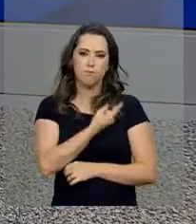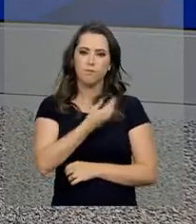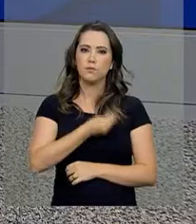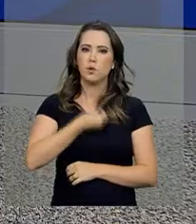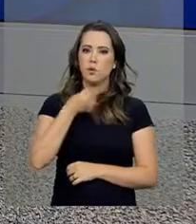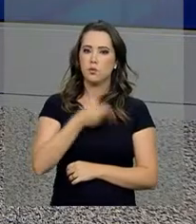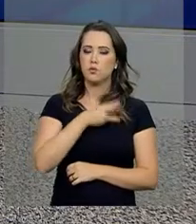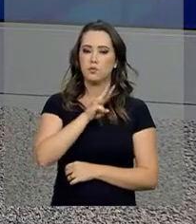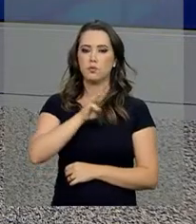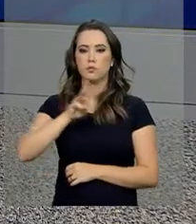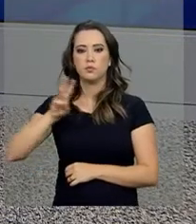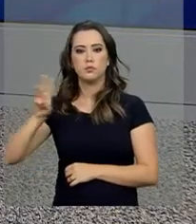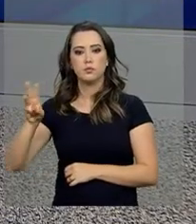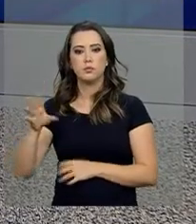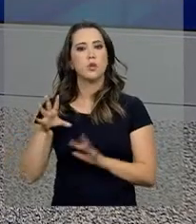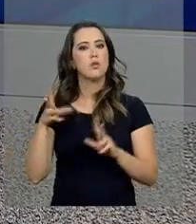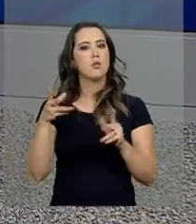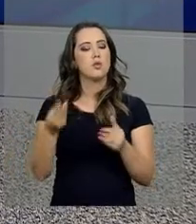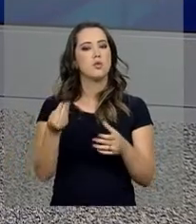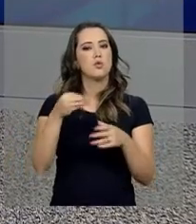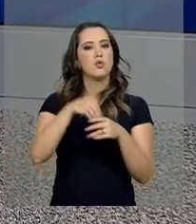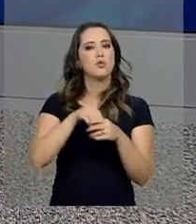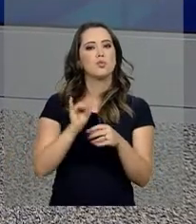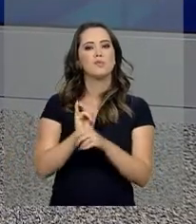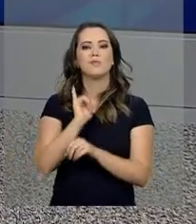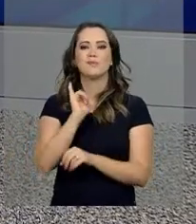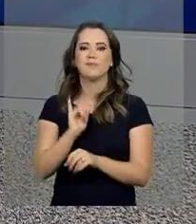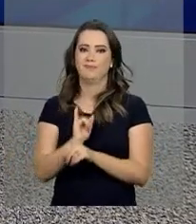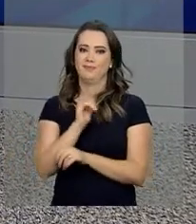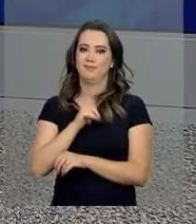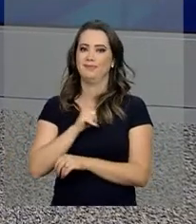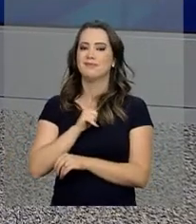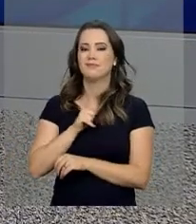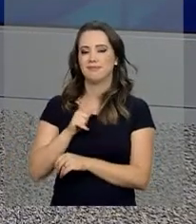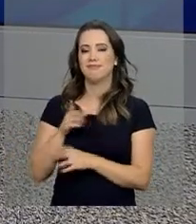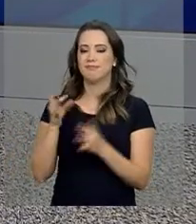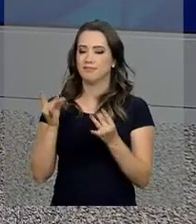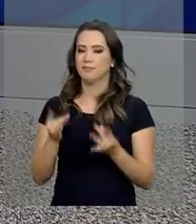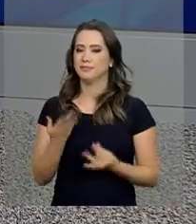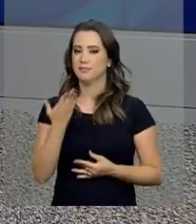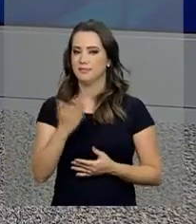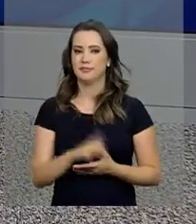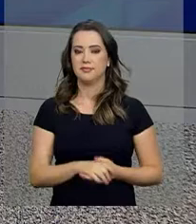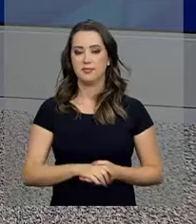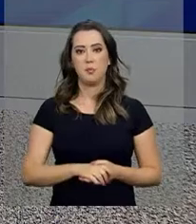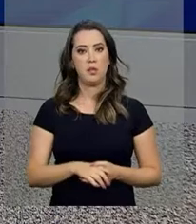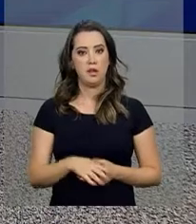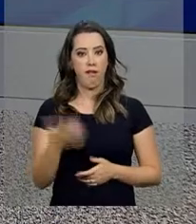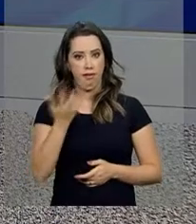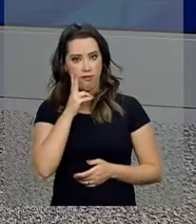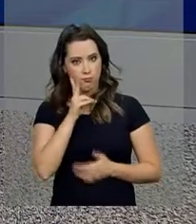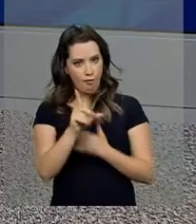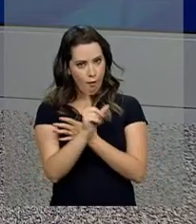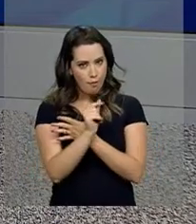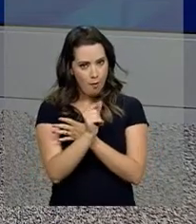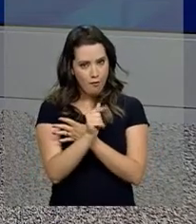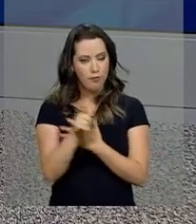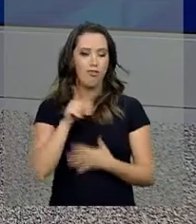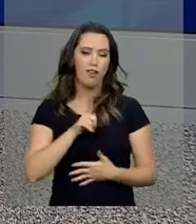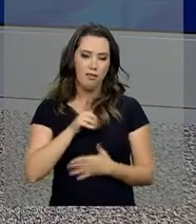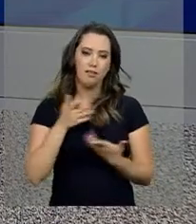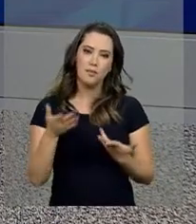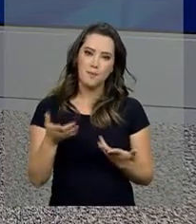vivo pelo site da NBR e todas as reportagens estão em nosso canal no YouTube. Acesse também o nosso perfil no Twitter.